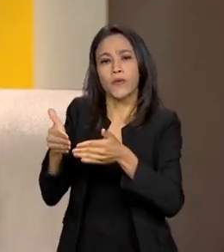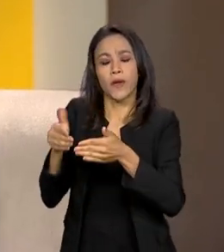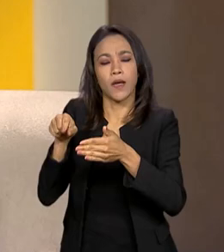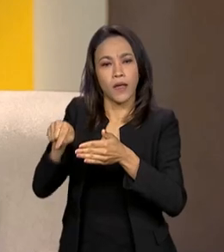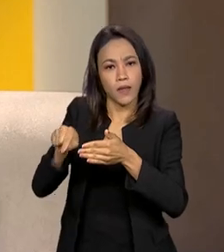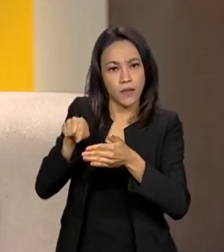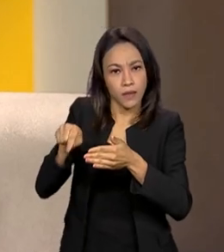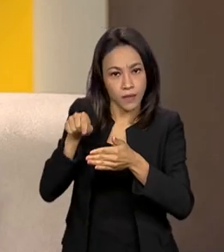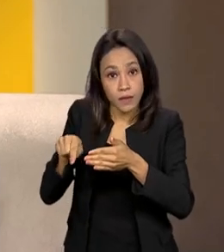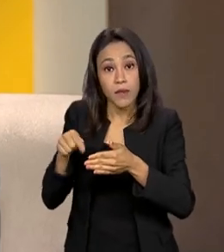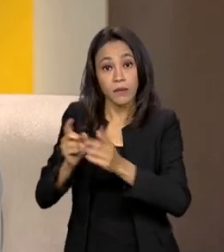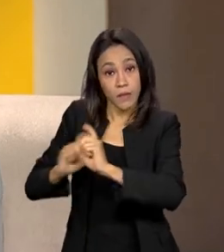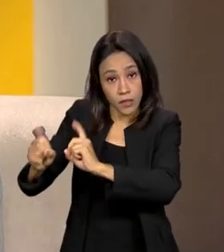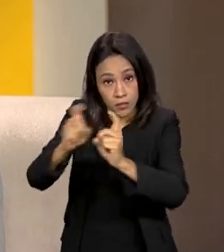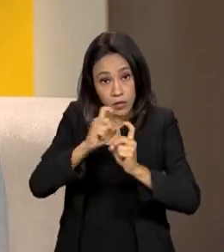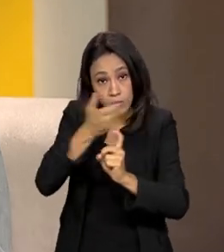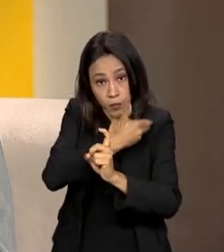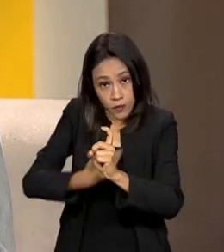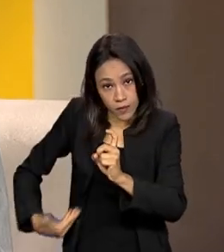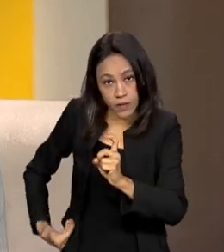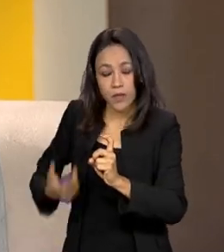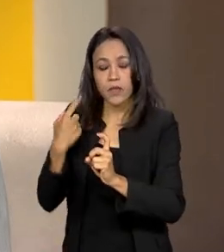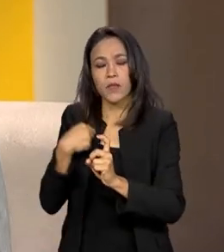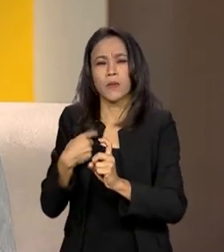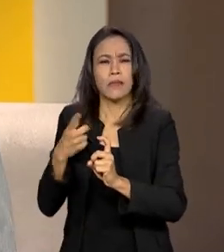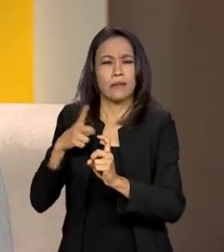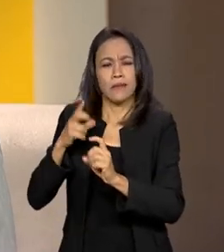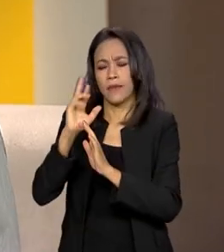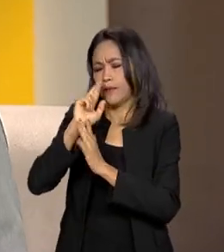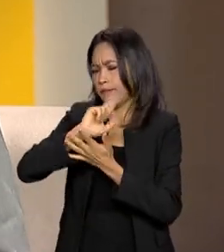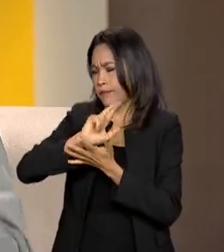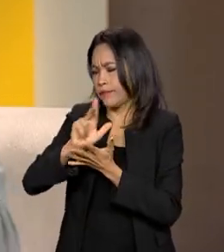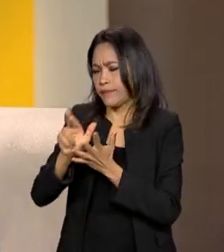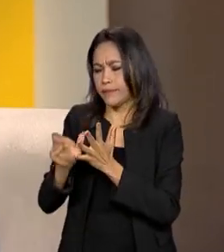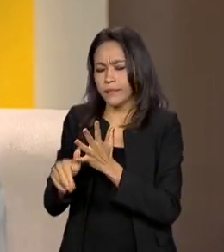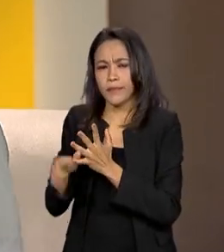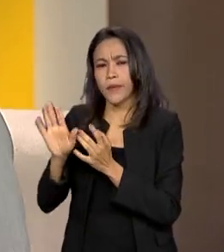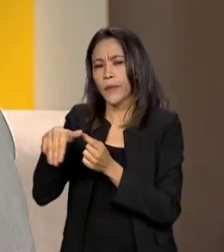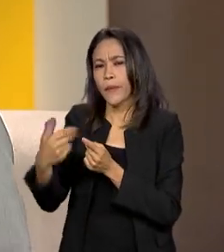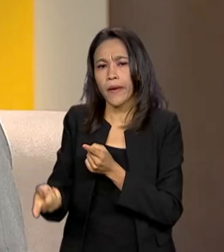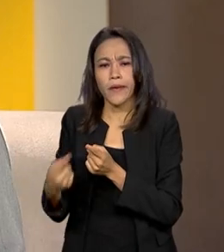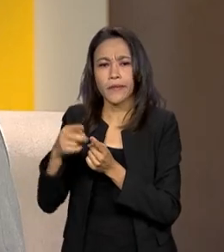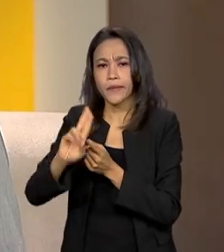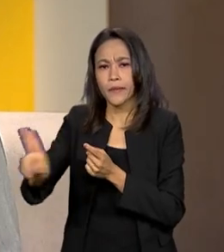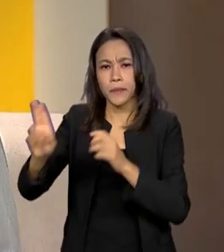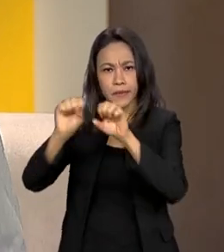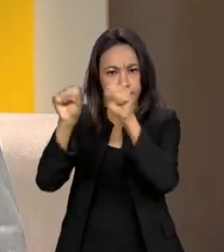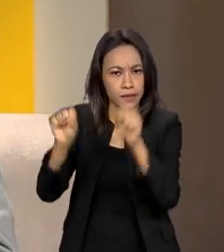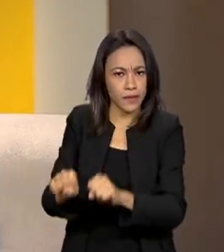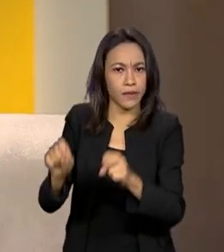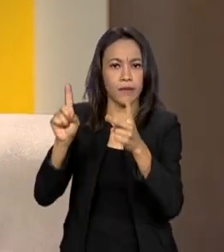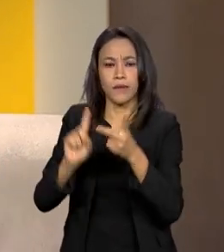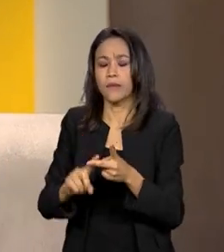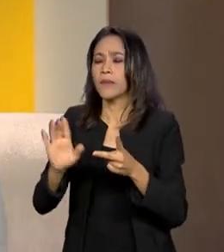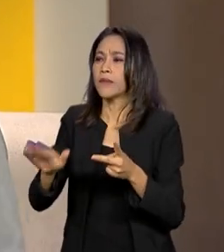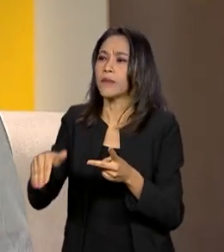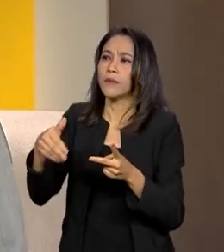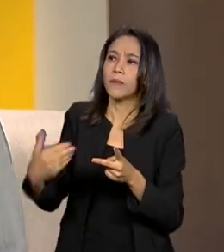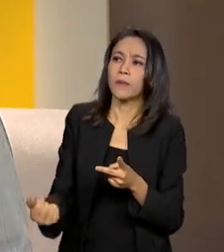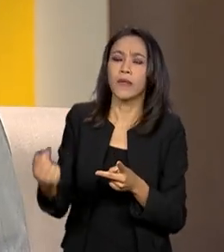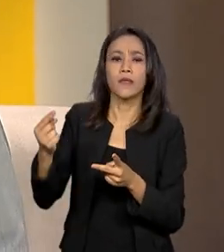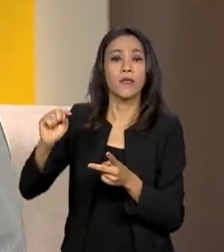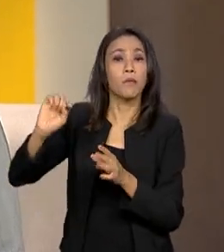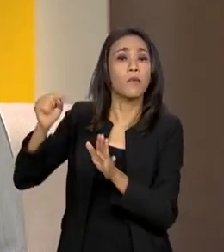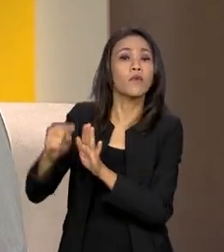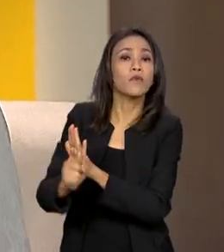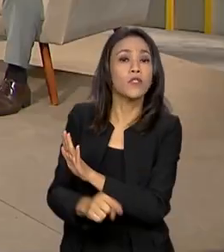do Estado. Então, eles levantam ali nas diversas frentes quais são os sistemas, as evidências que eles exigem, qual o nível de profundidade de